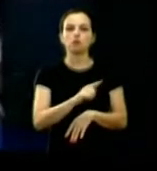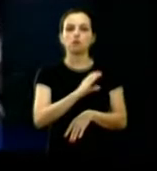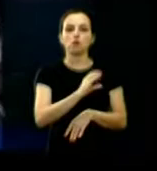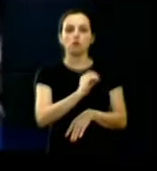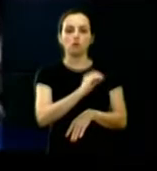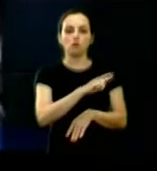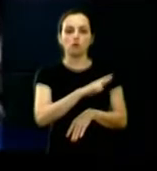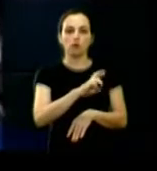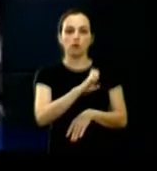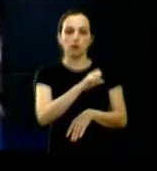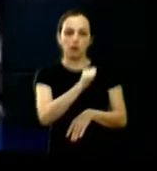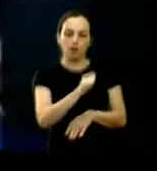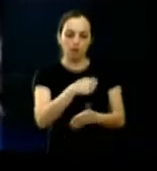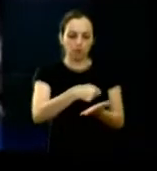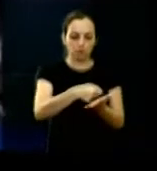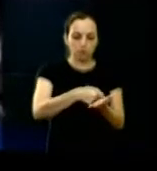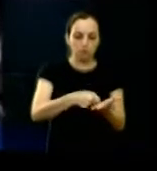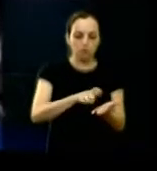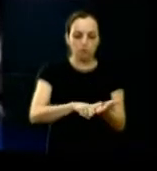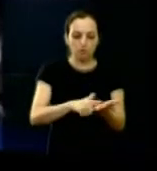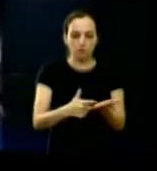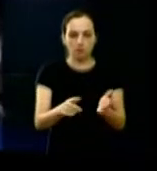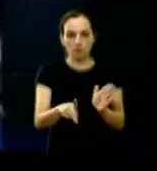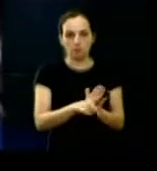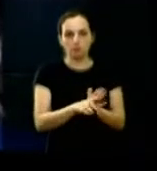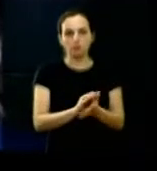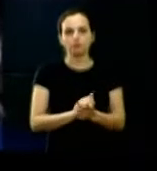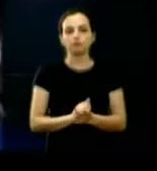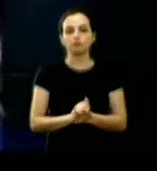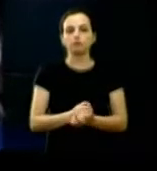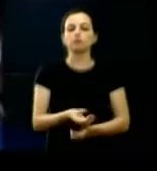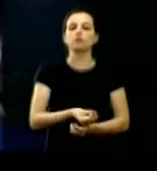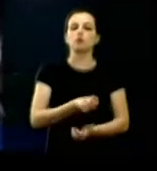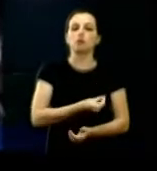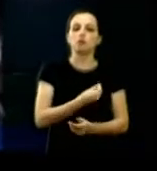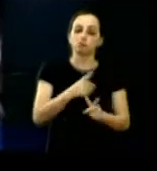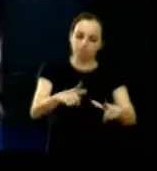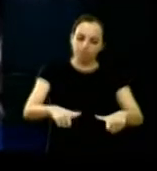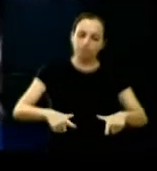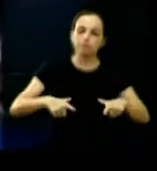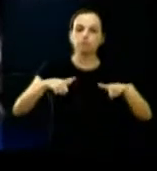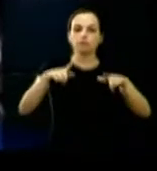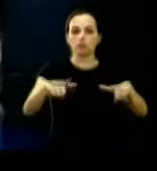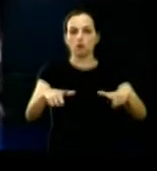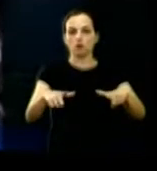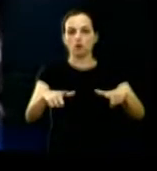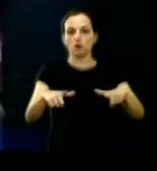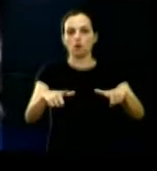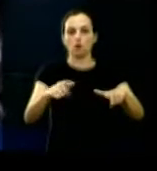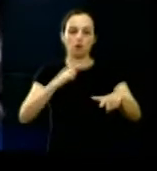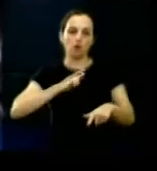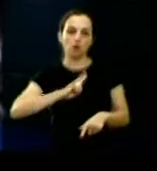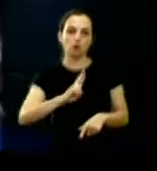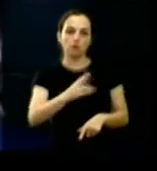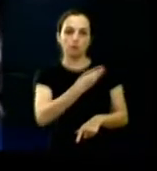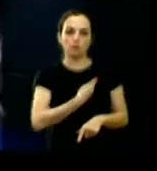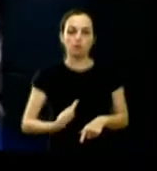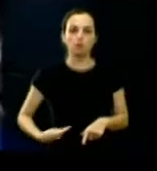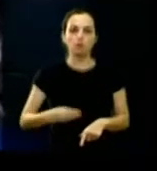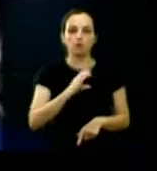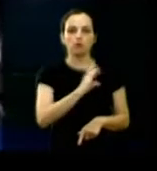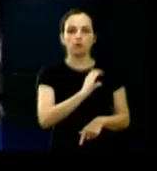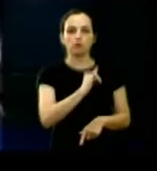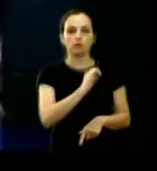e autografando o livro também estivemos na solidariedade de entrega do diploma de reconhecimento público ao Ciesp pelos